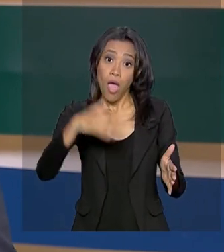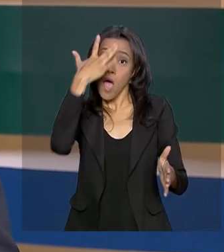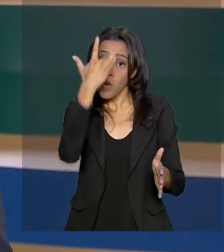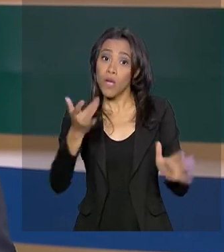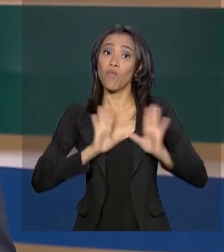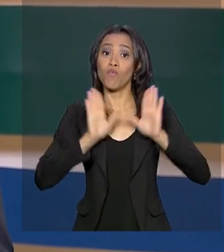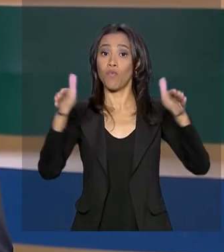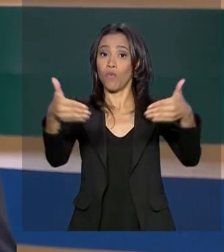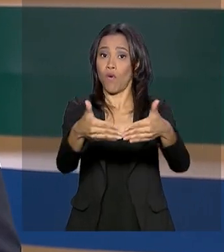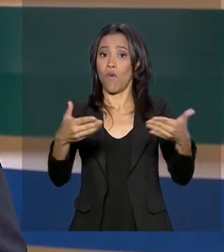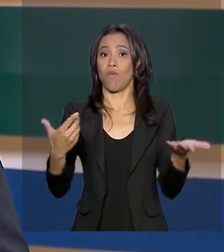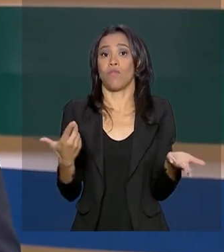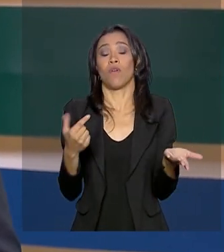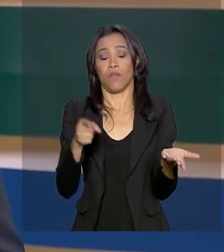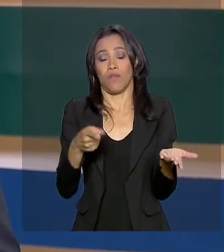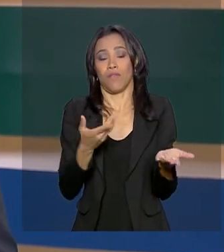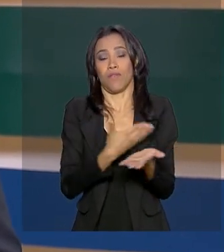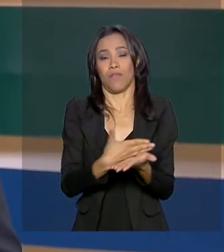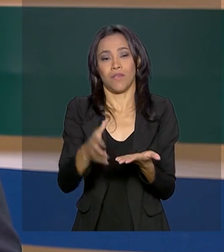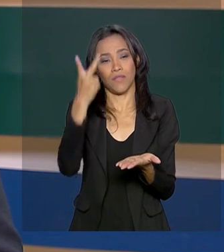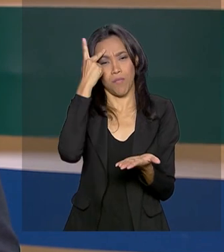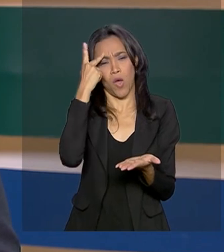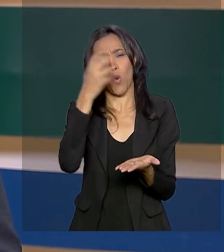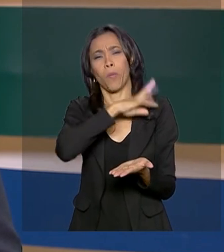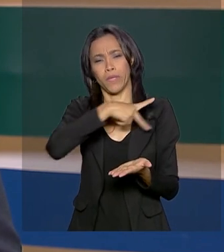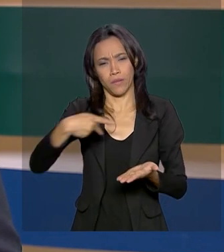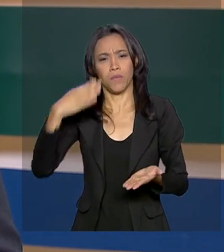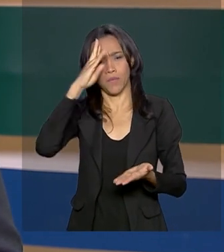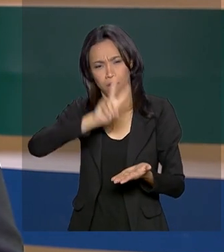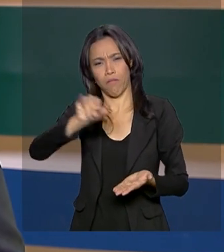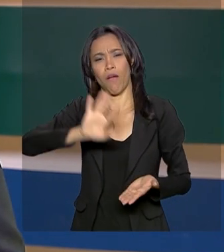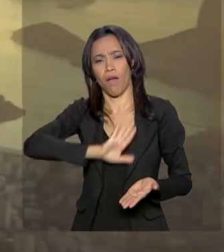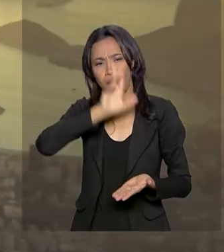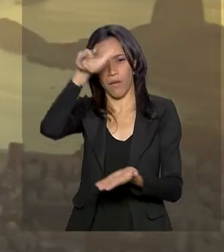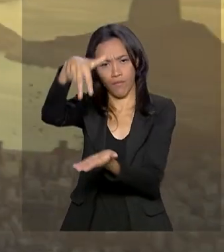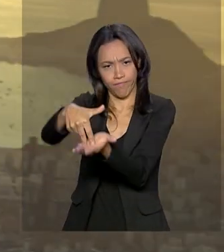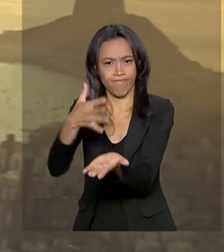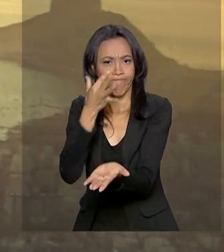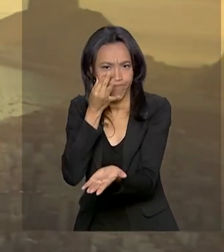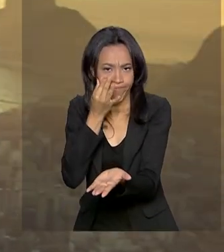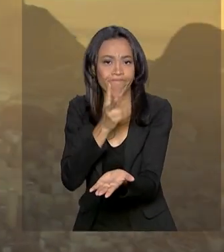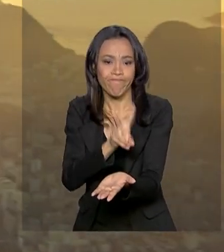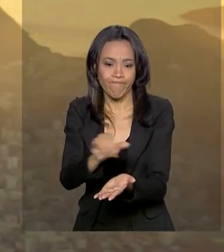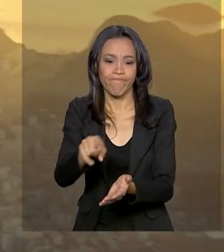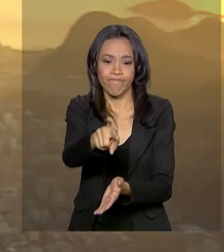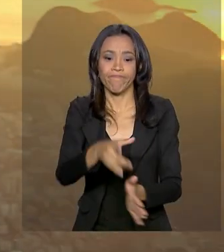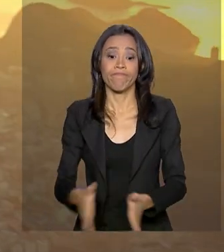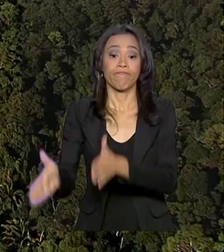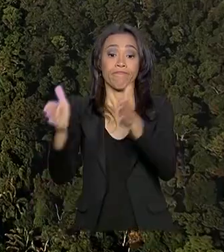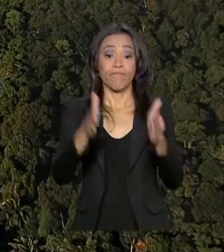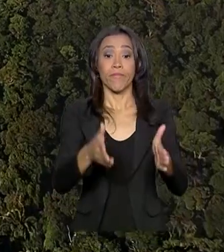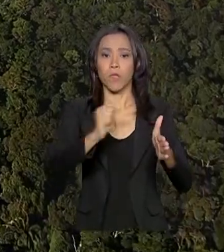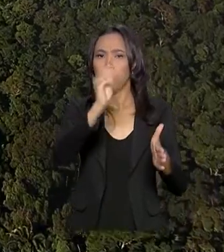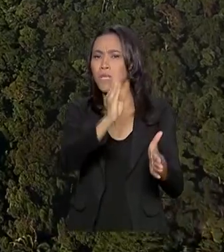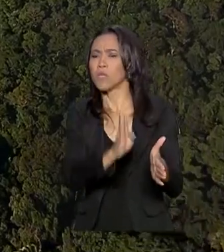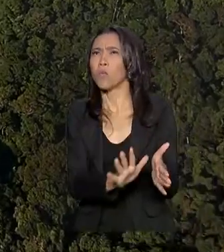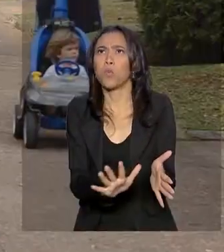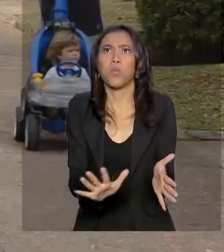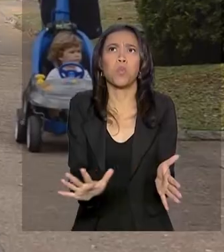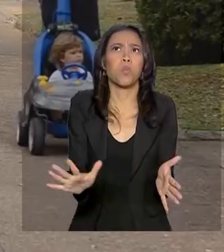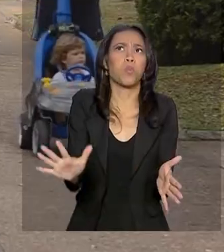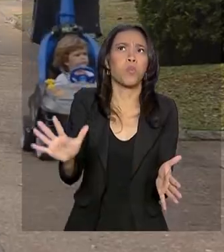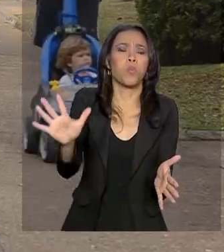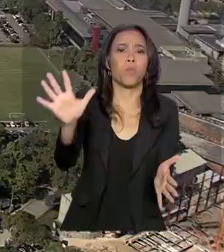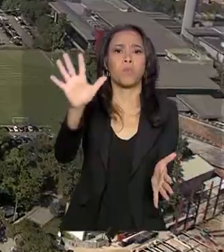amanhã em São Paulo. O presidente Jair Bolsonaro já confirmou presença. Um país com vantagens continentais,